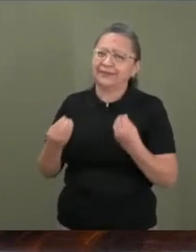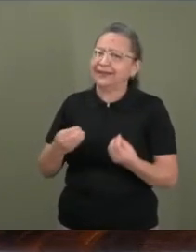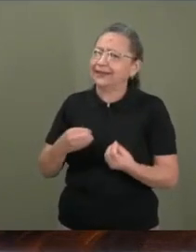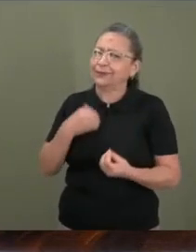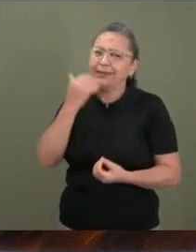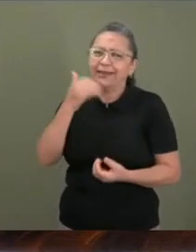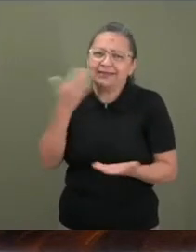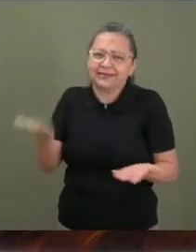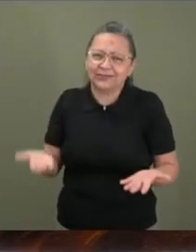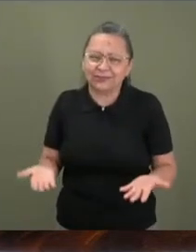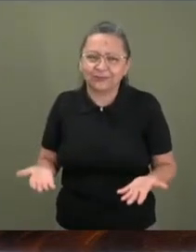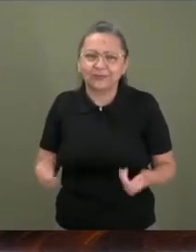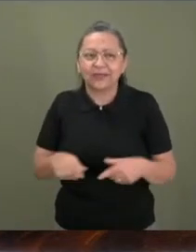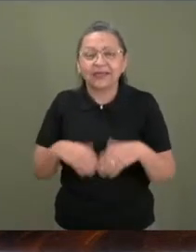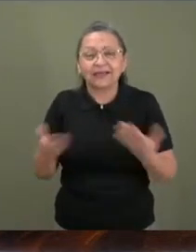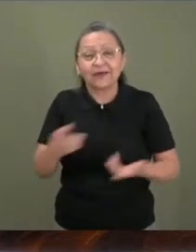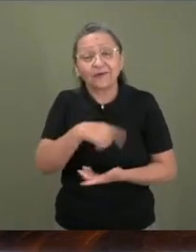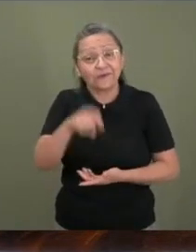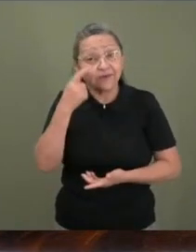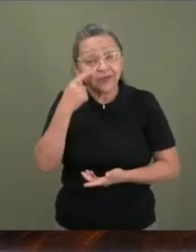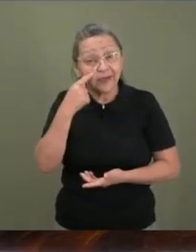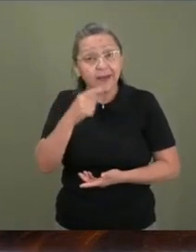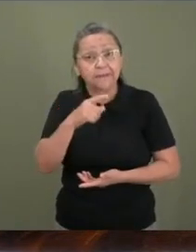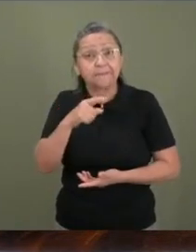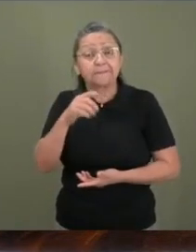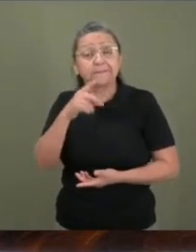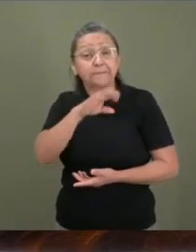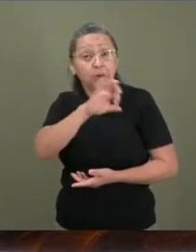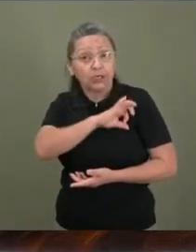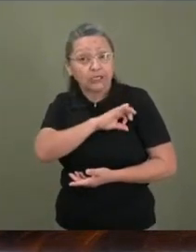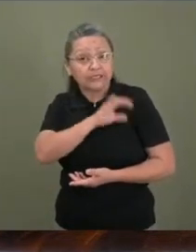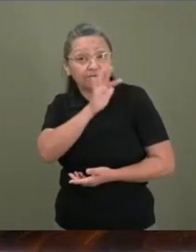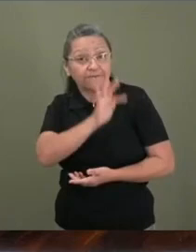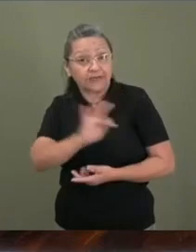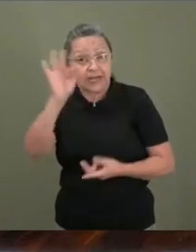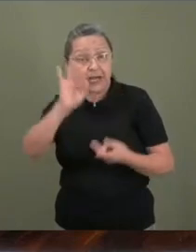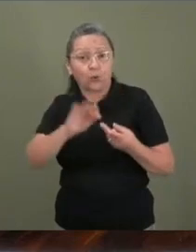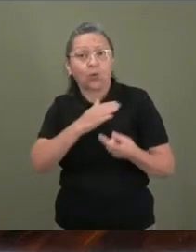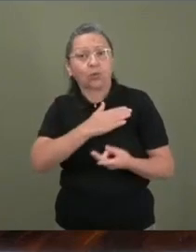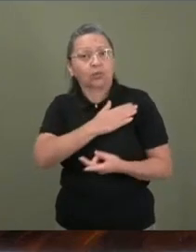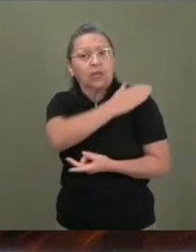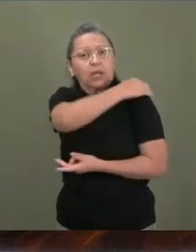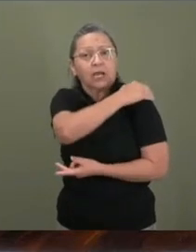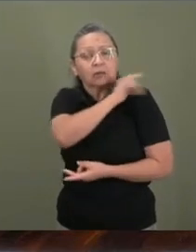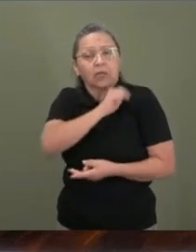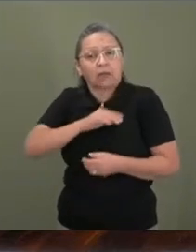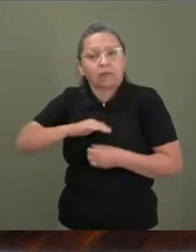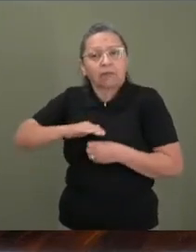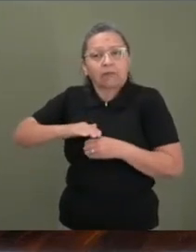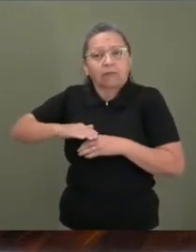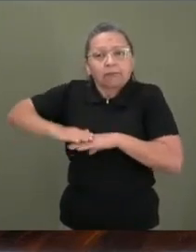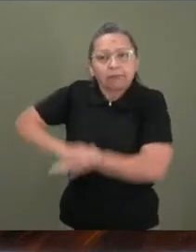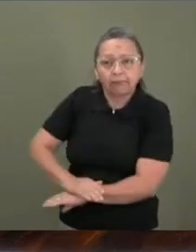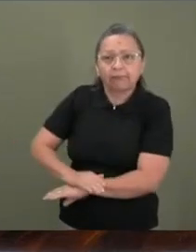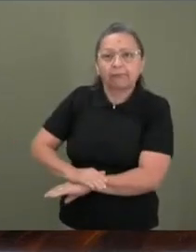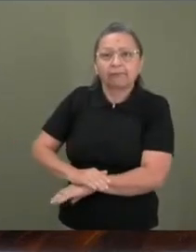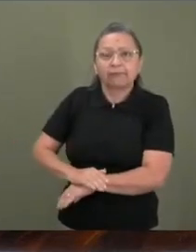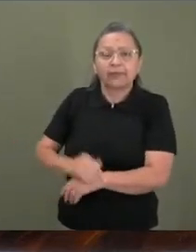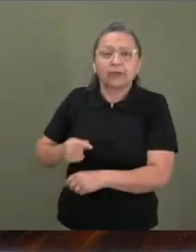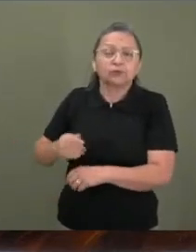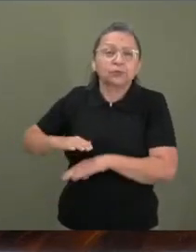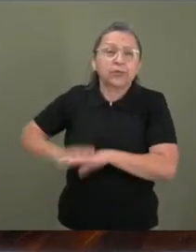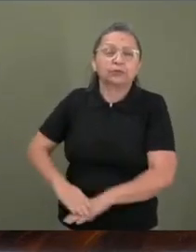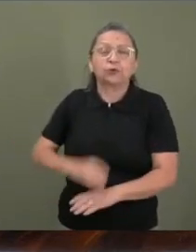sentido. Então, ver a Polícia Federal, o delegado, que é um subordinado direto do ministro da Justiça,